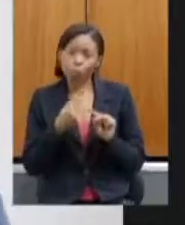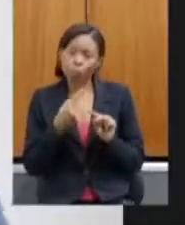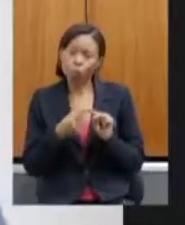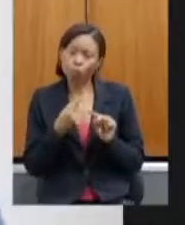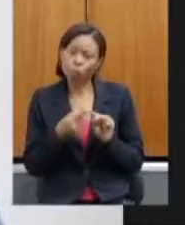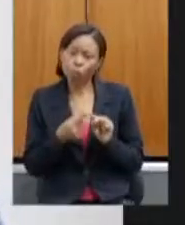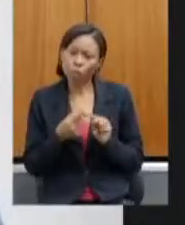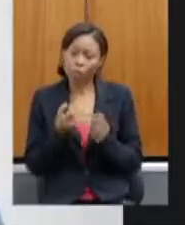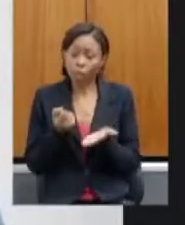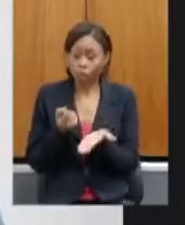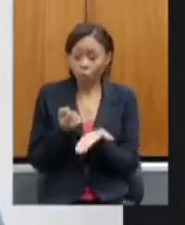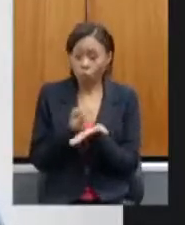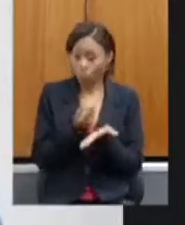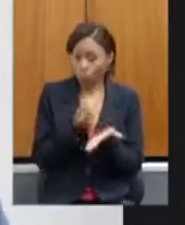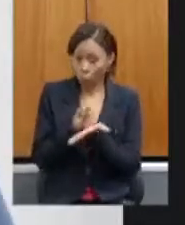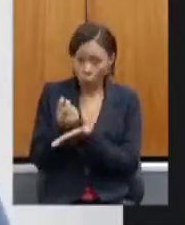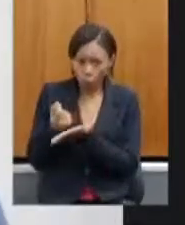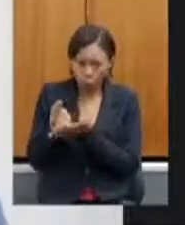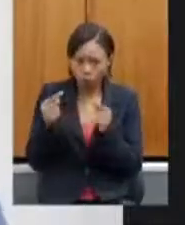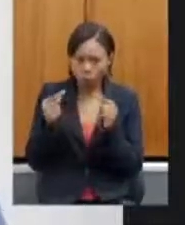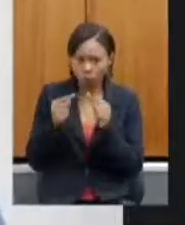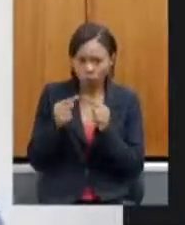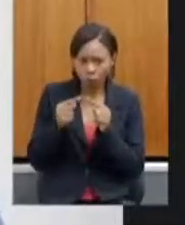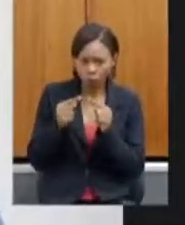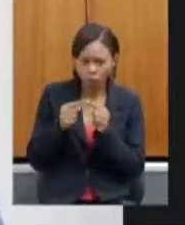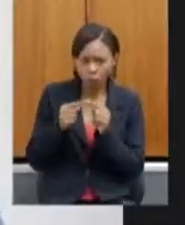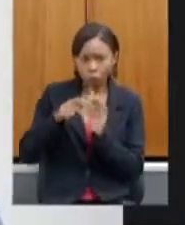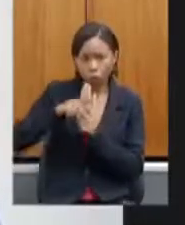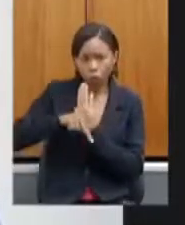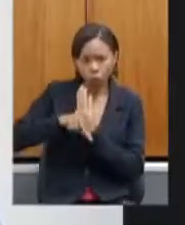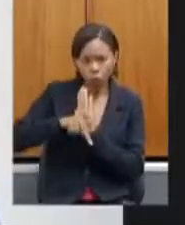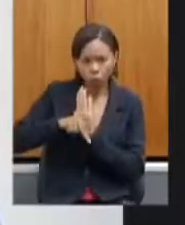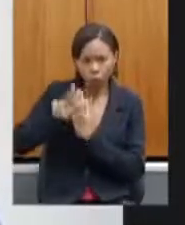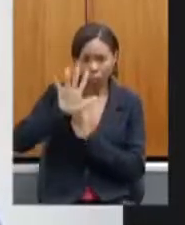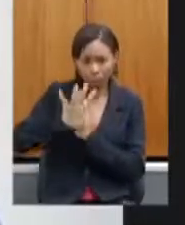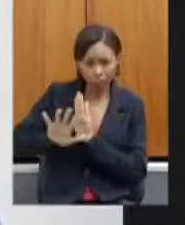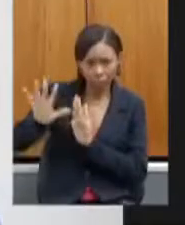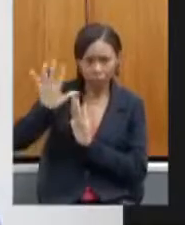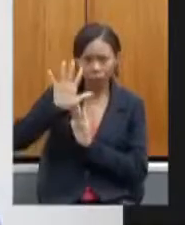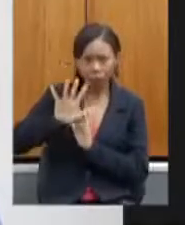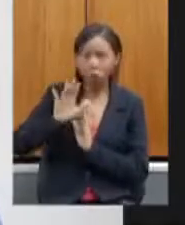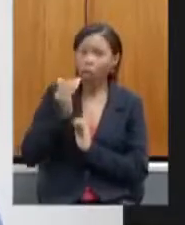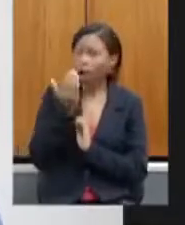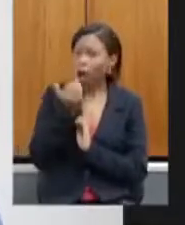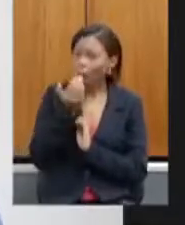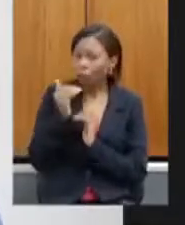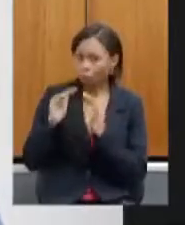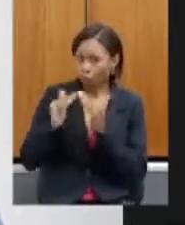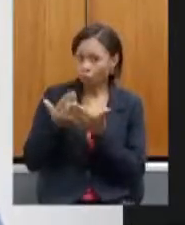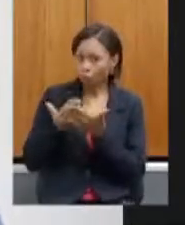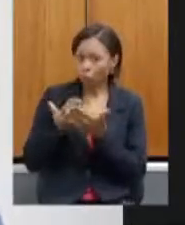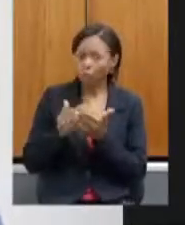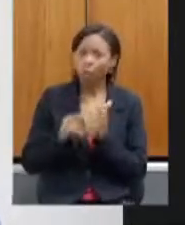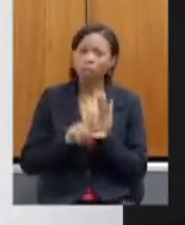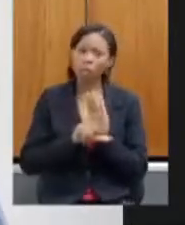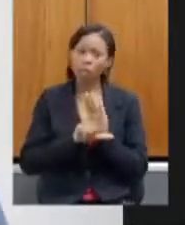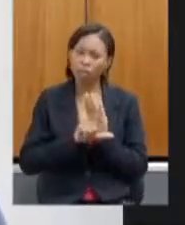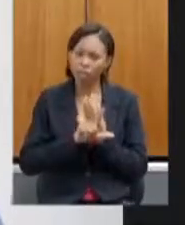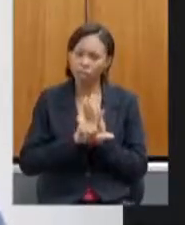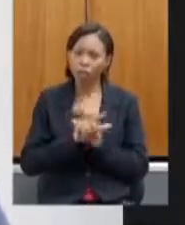compras relacionadas ao Programa Nacional da Alimentação Escolar. Nós temos a Lei 11.947